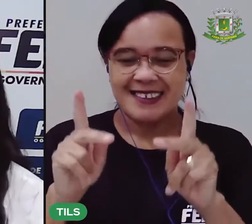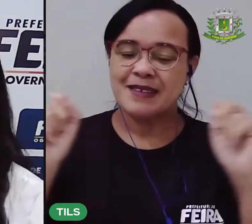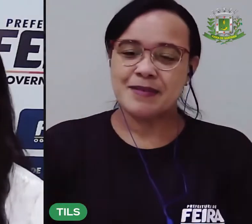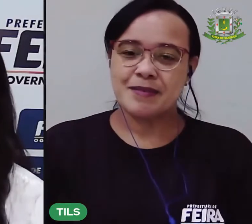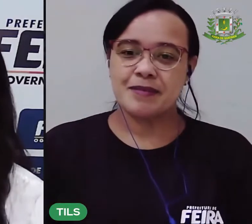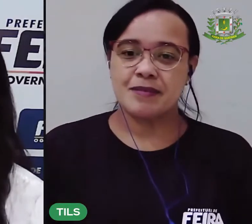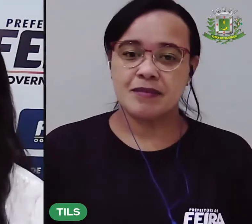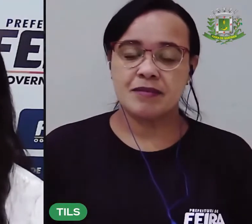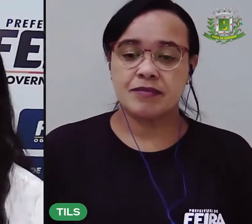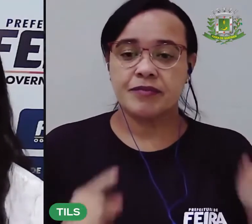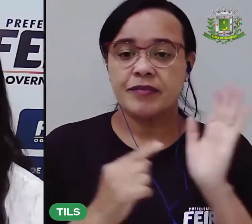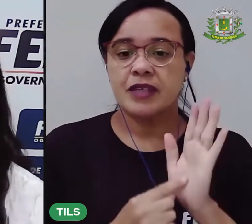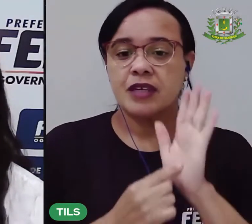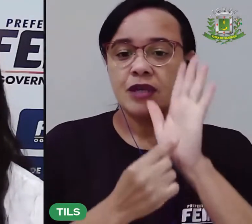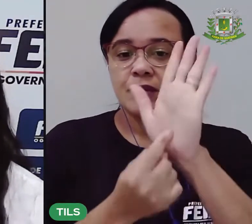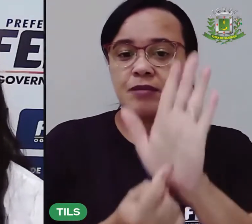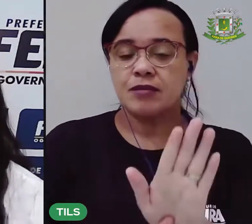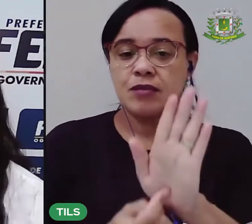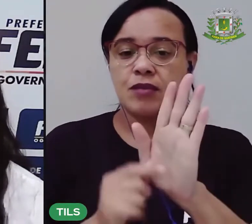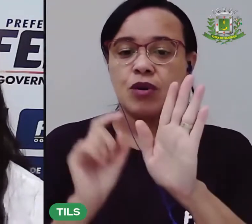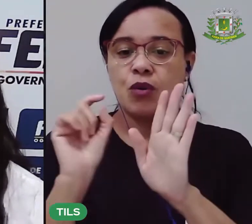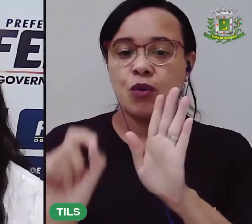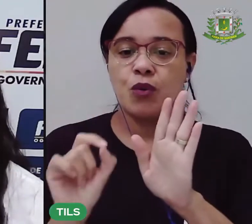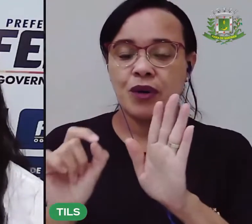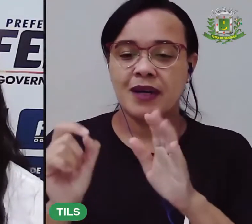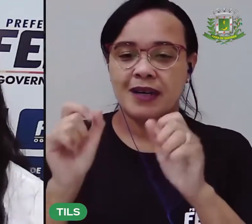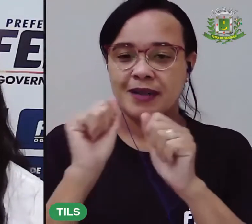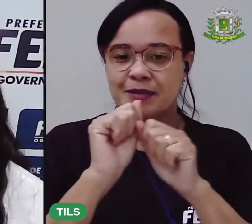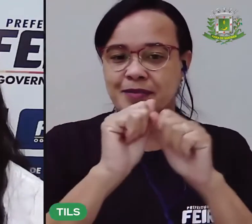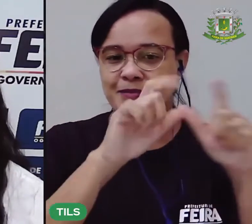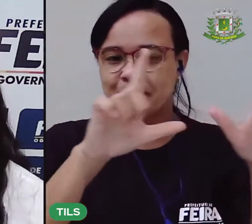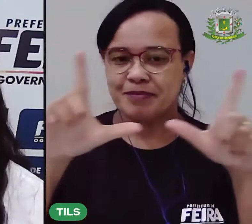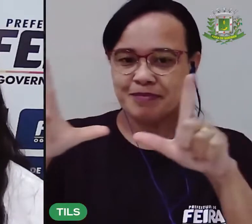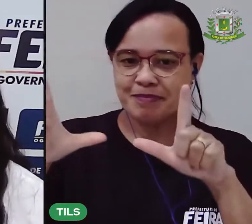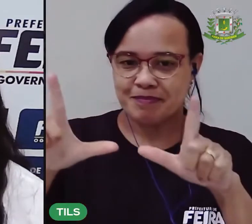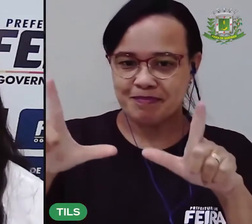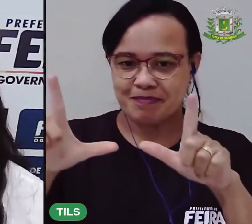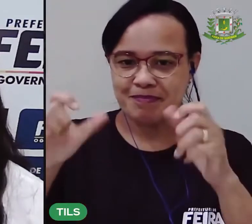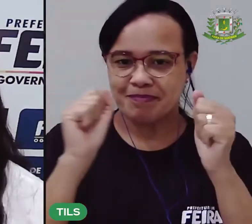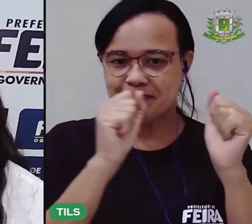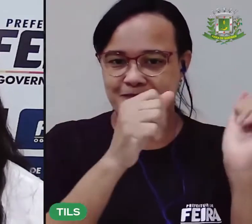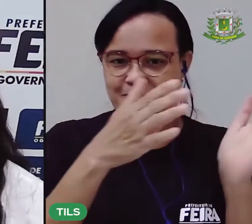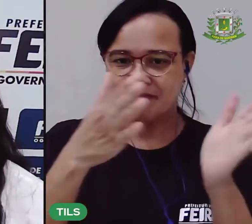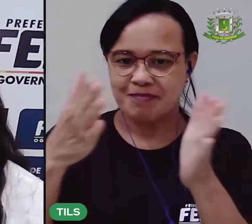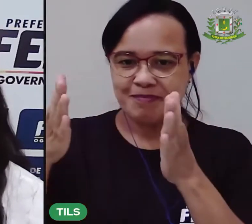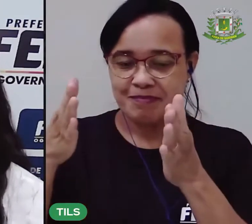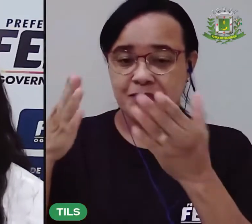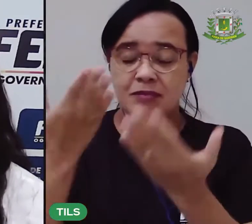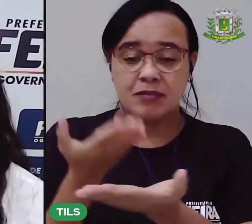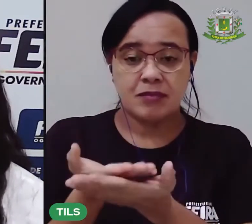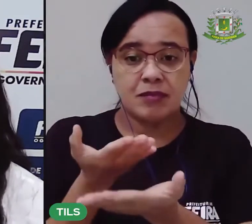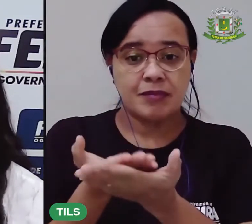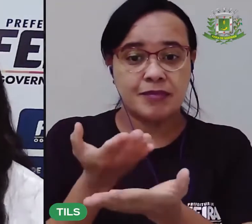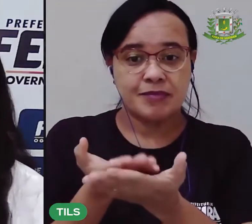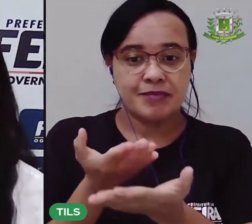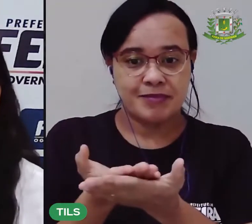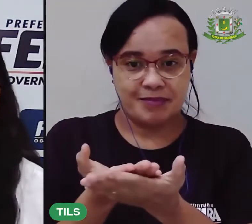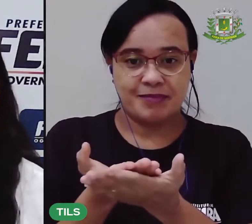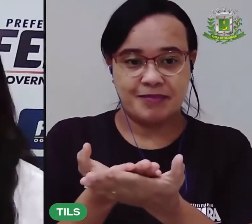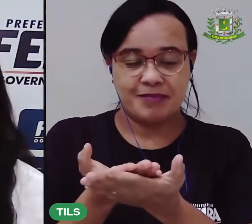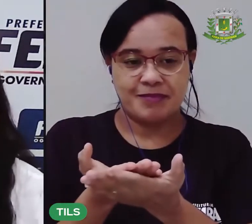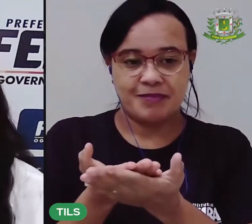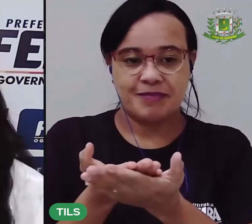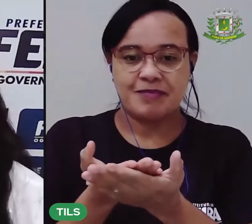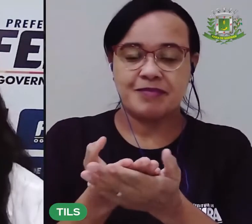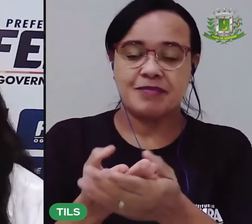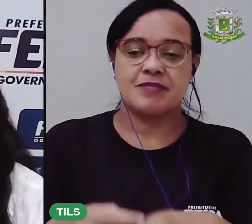Vou mostrar para vocês agora a apresentação da nossa aula de hoje. Para eu